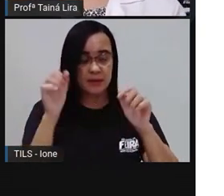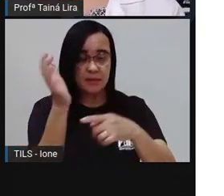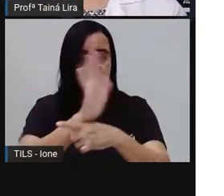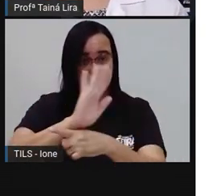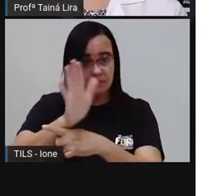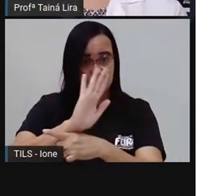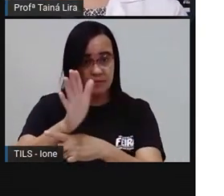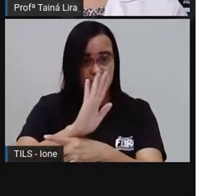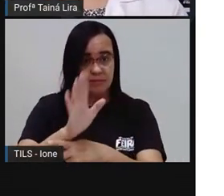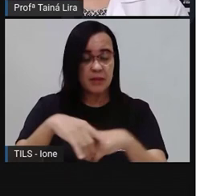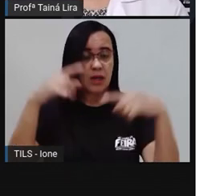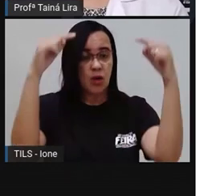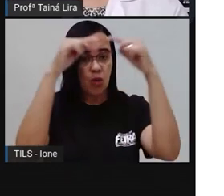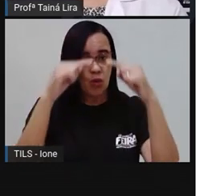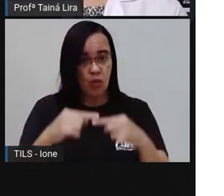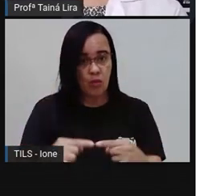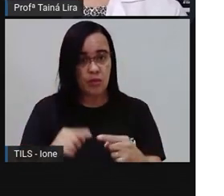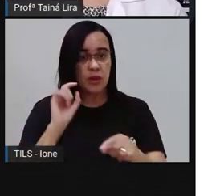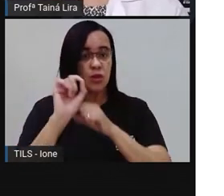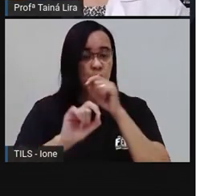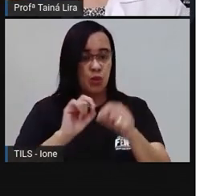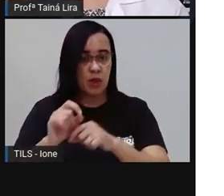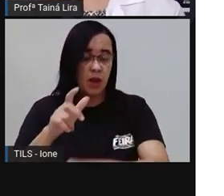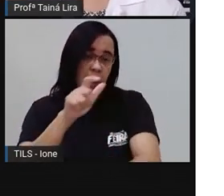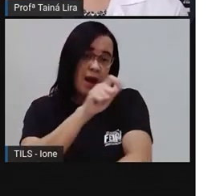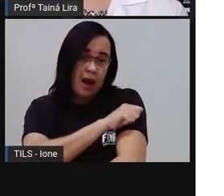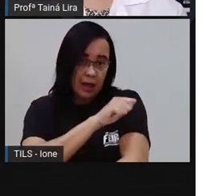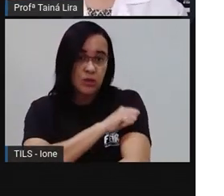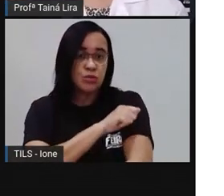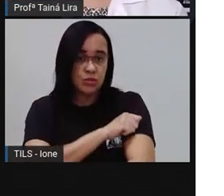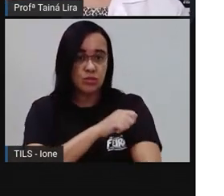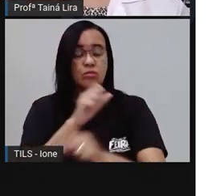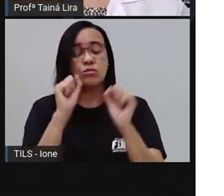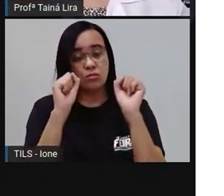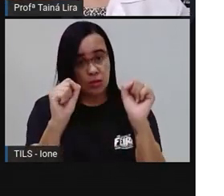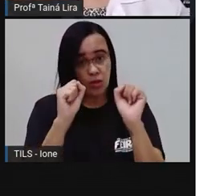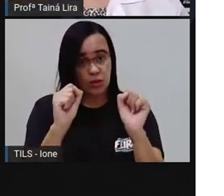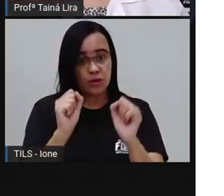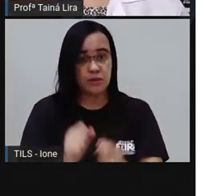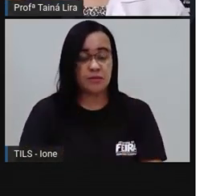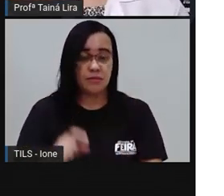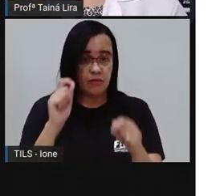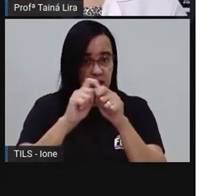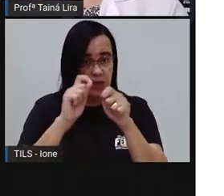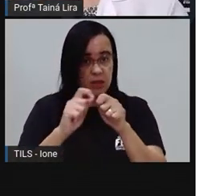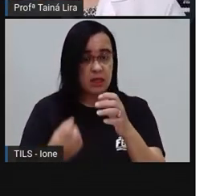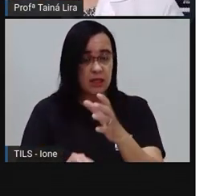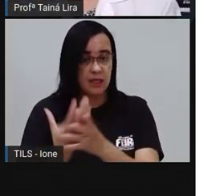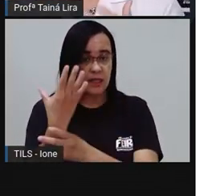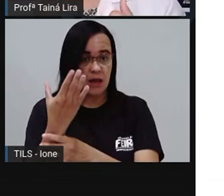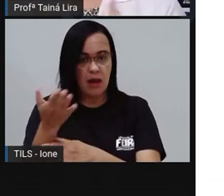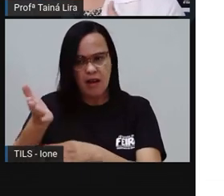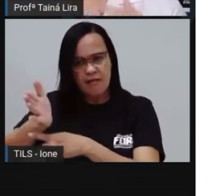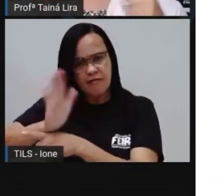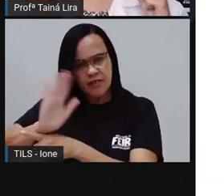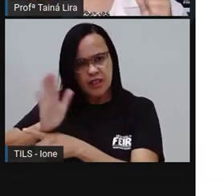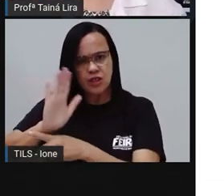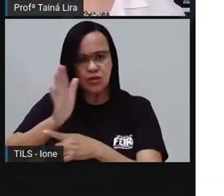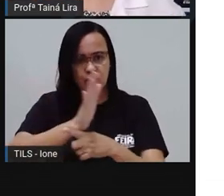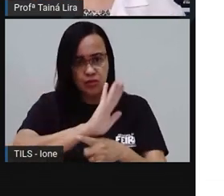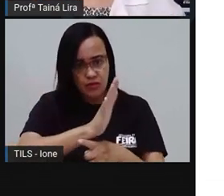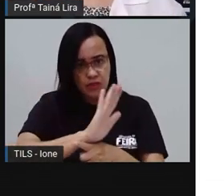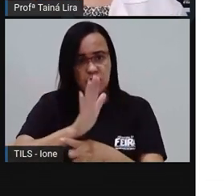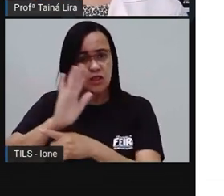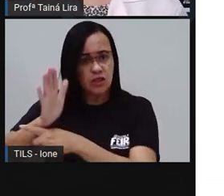isso aqui quem falou foi Bruno Tá? Eu vi no vídeo de Bruno Eu vi isso aqui no vídeo de Maria Eduarda lá do